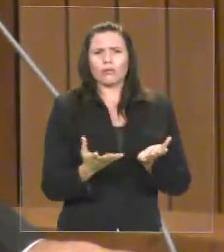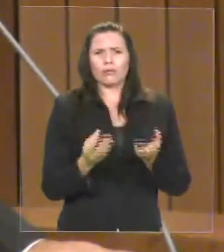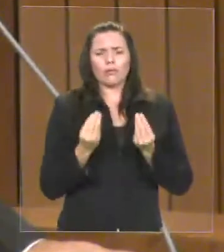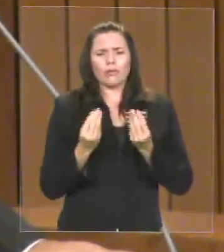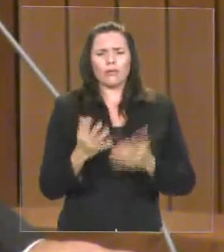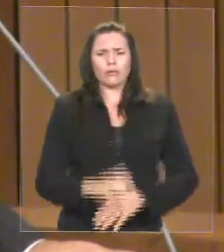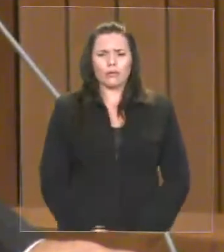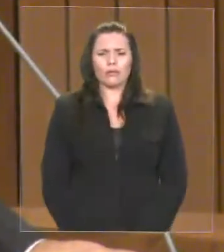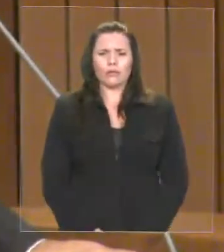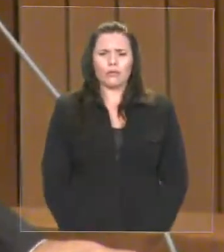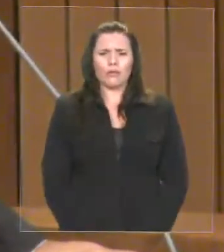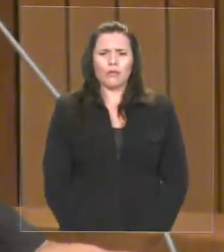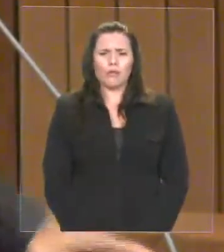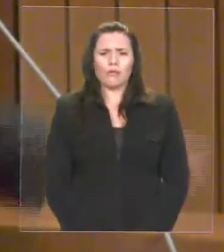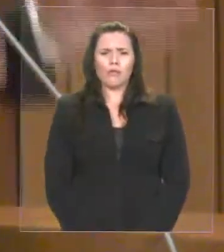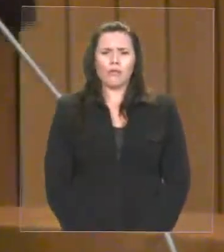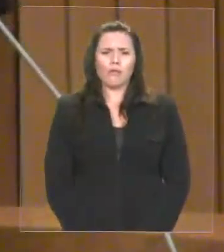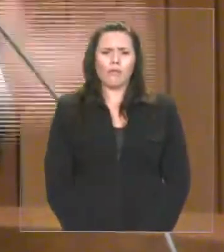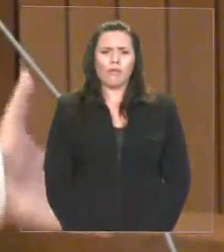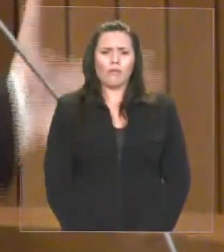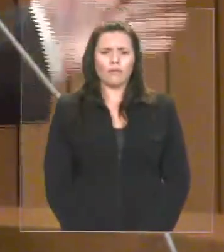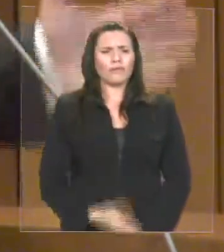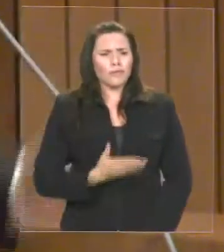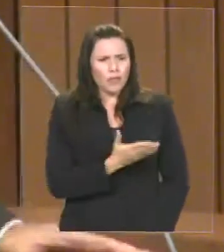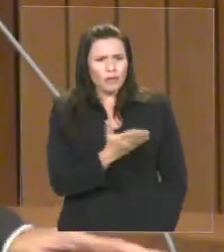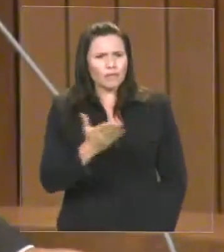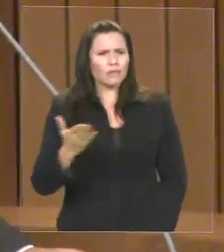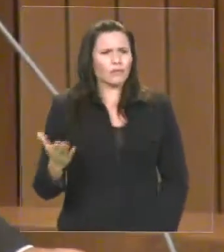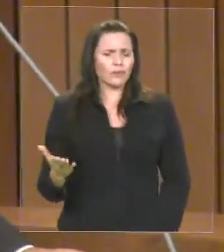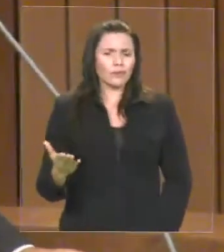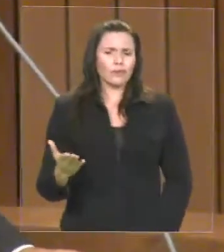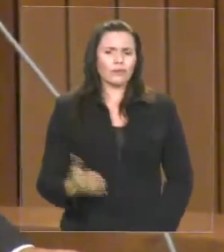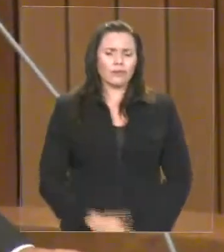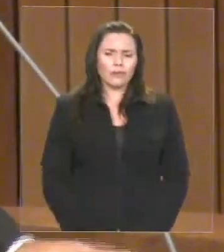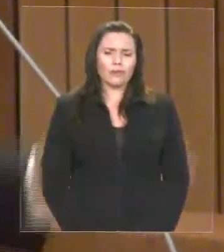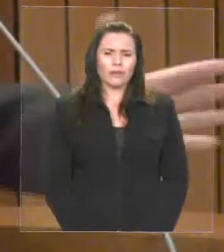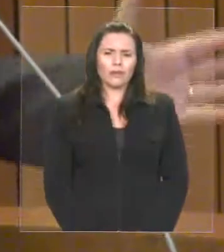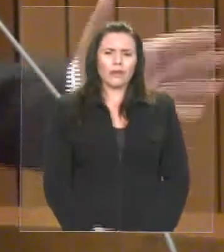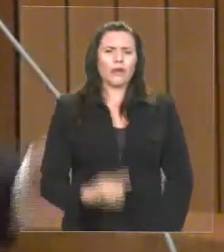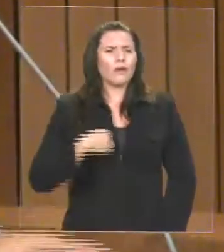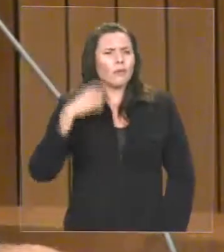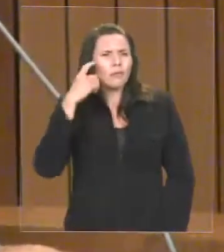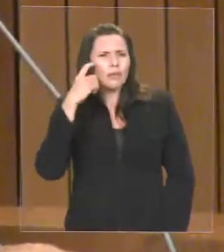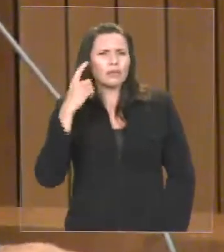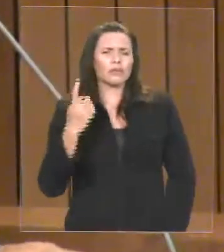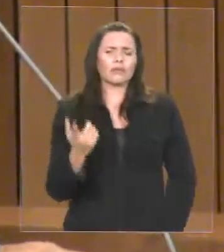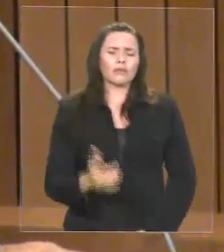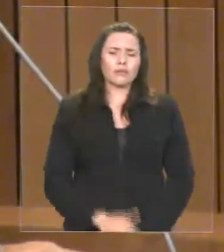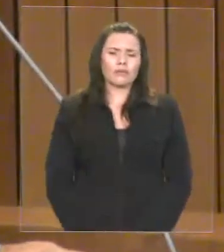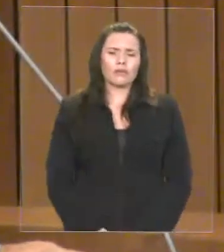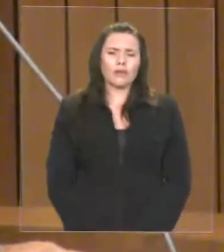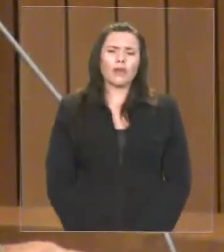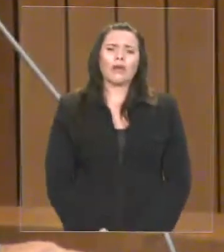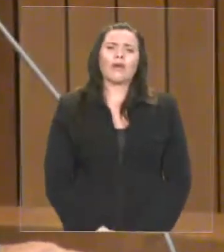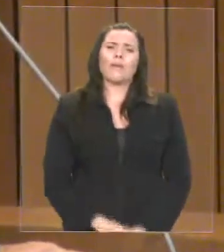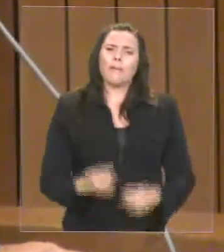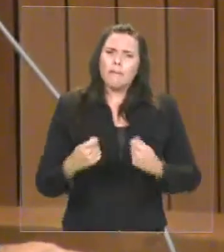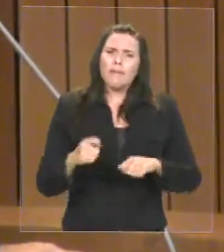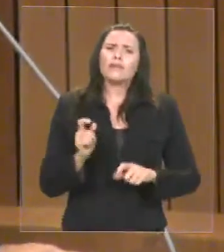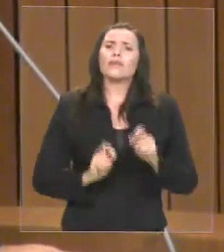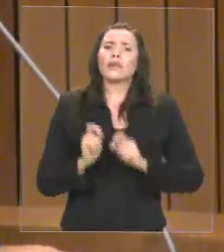base do governo defende a taxação das grandes fortunas. Eu pergunto aos senhores deputados, aos senhores